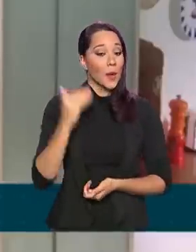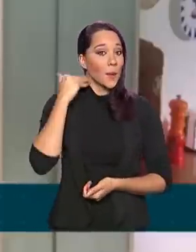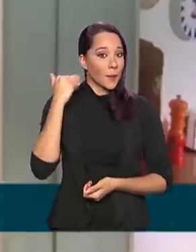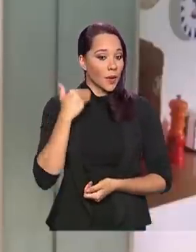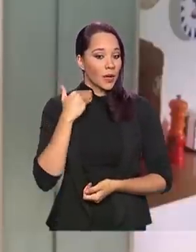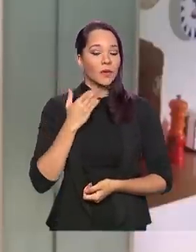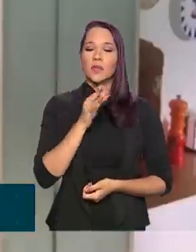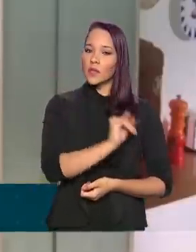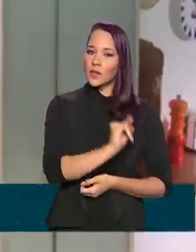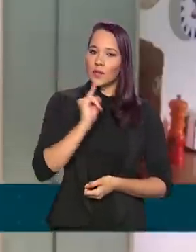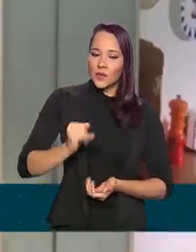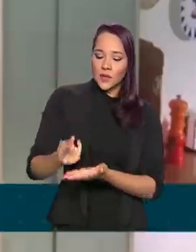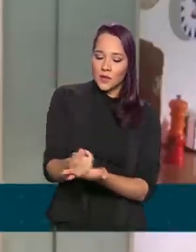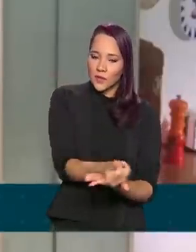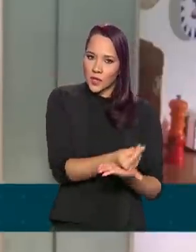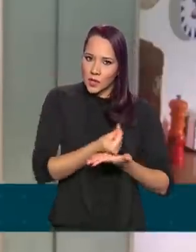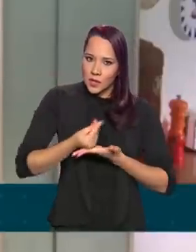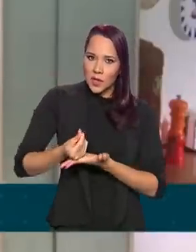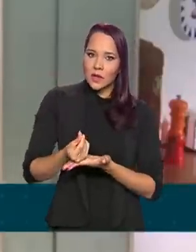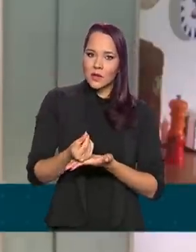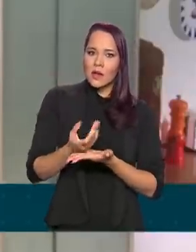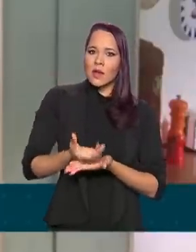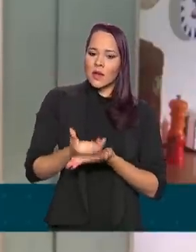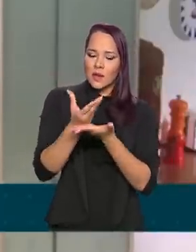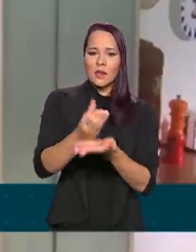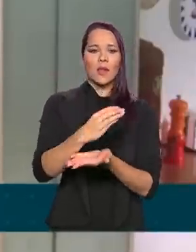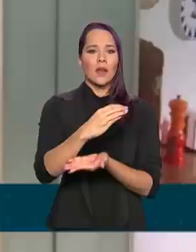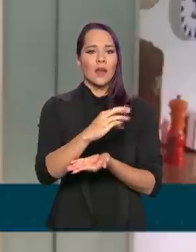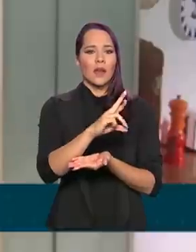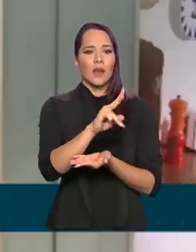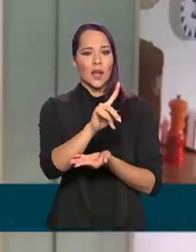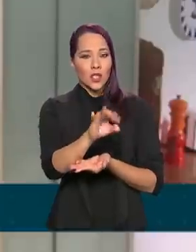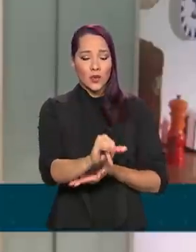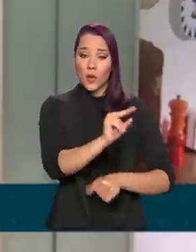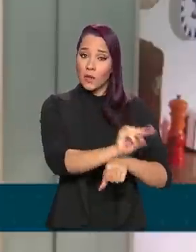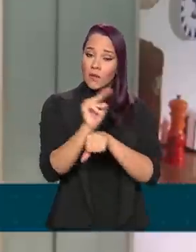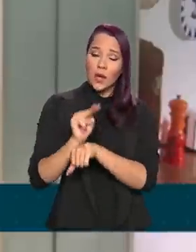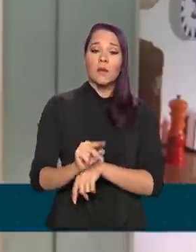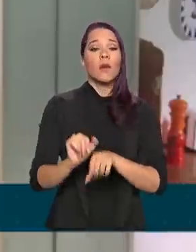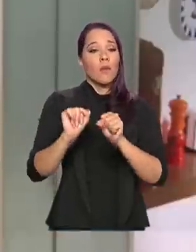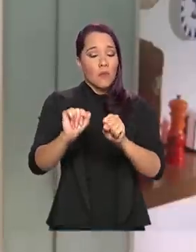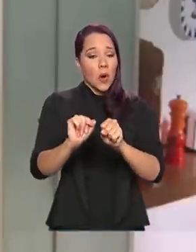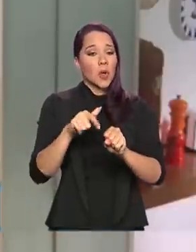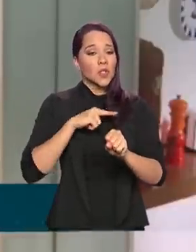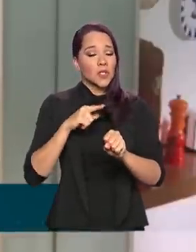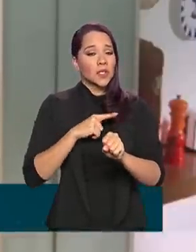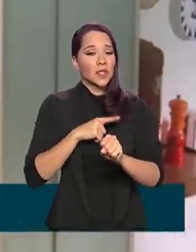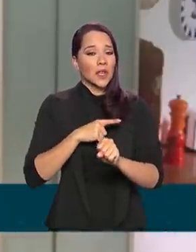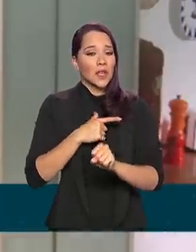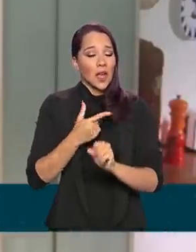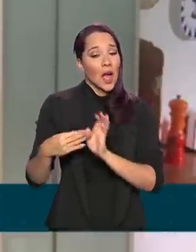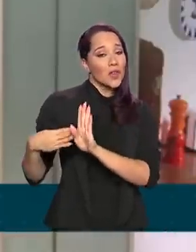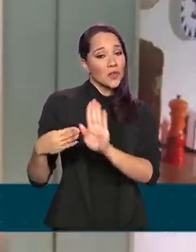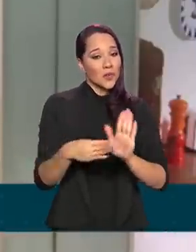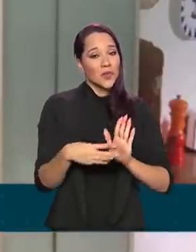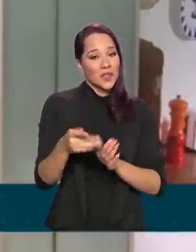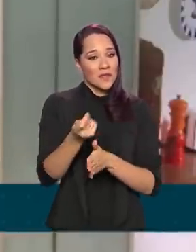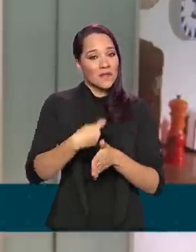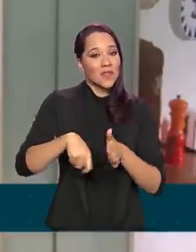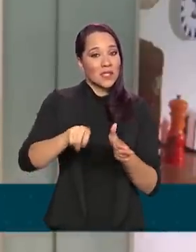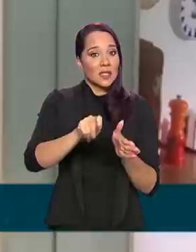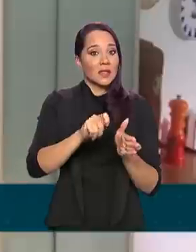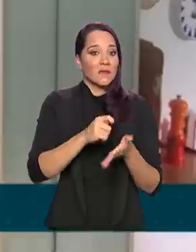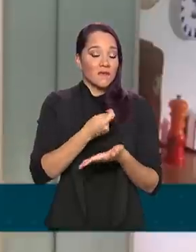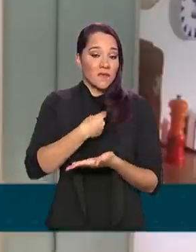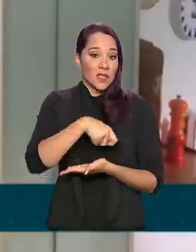instituições financeiras que oferecem o crédito para os empresários poderão ter benefícios fiscais para cobrir